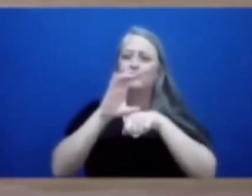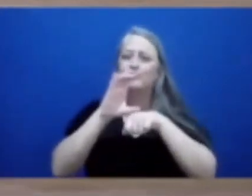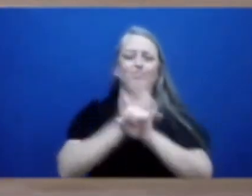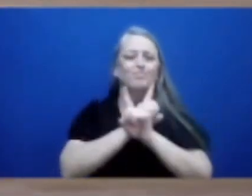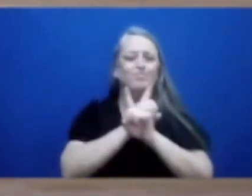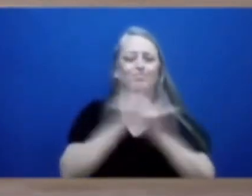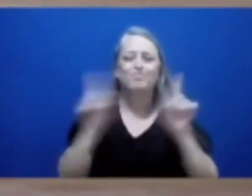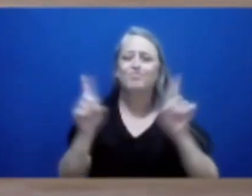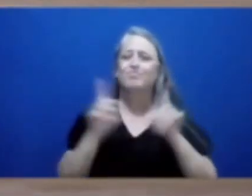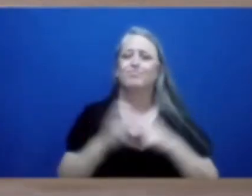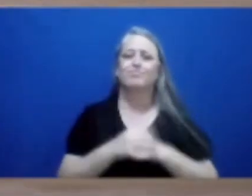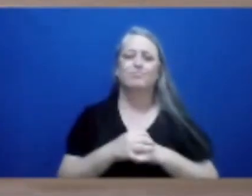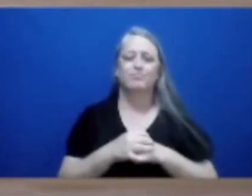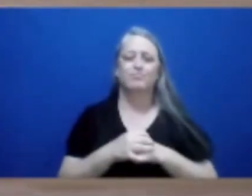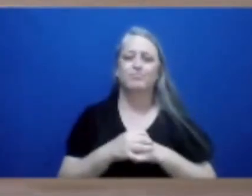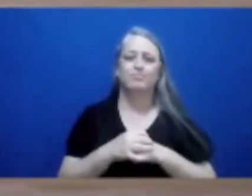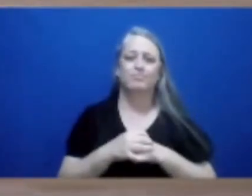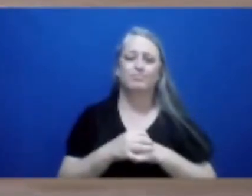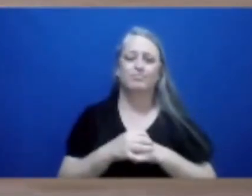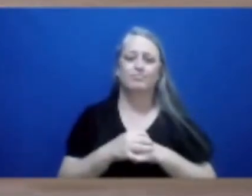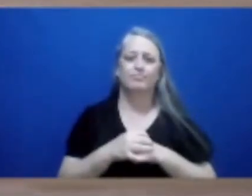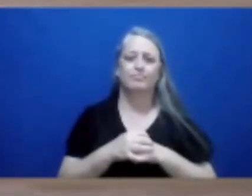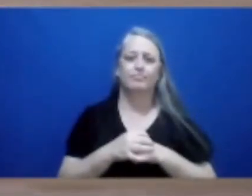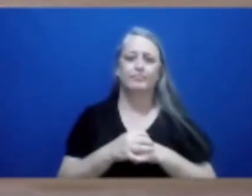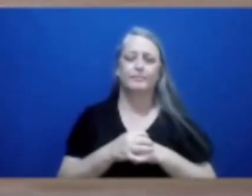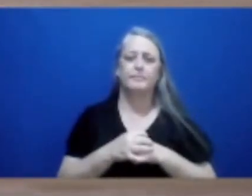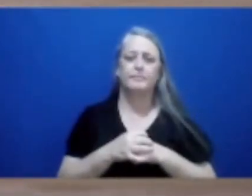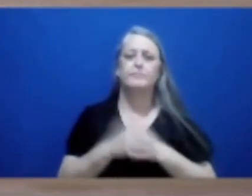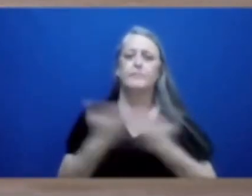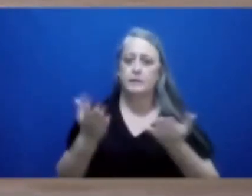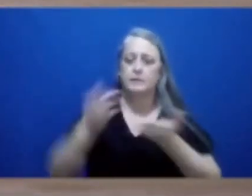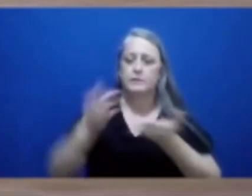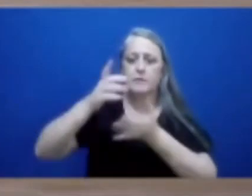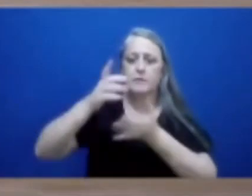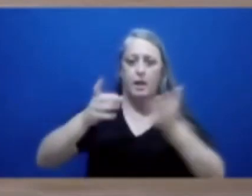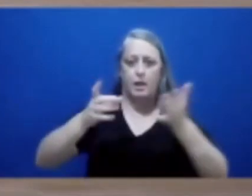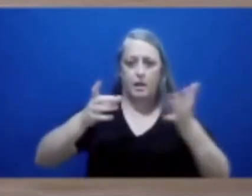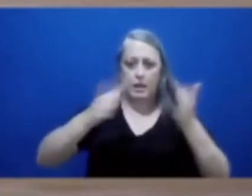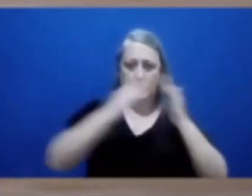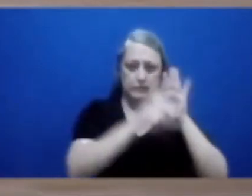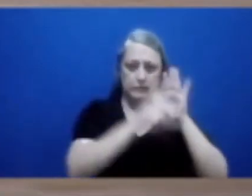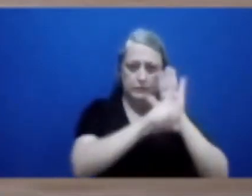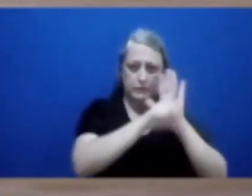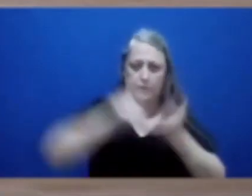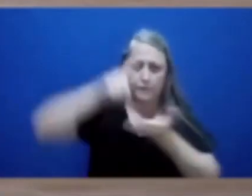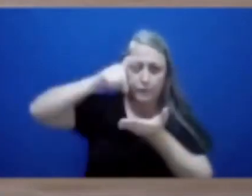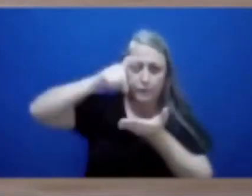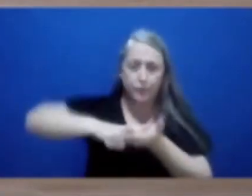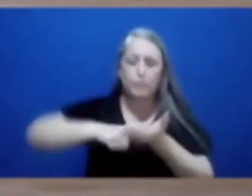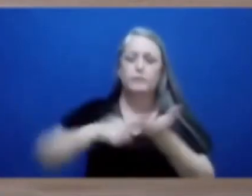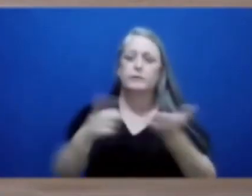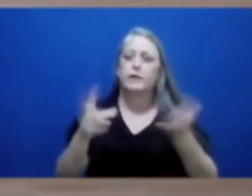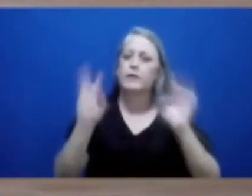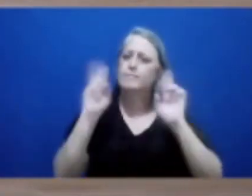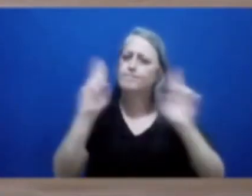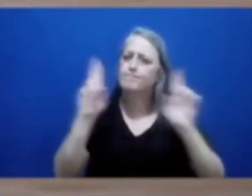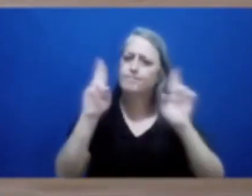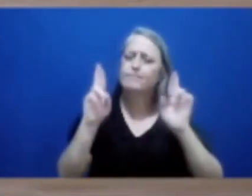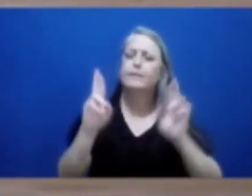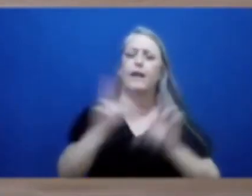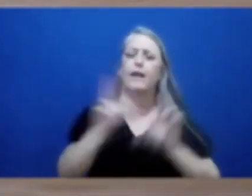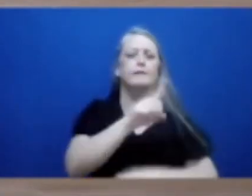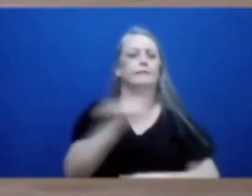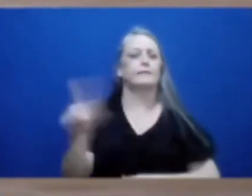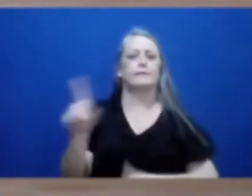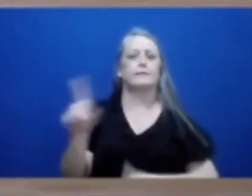discutir esse projeto, vai votar esse projeto. E eu espero, no mínimo, dessa casa, é a não aprovação